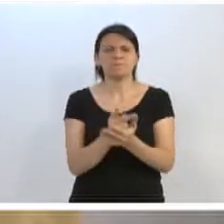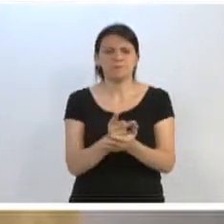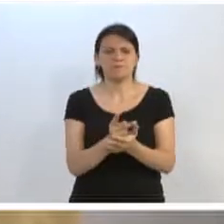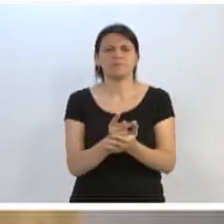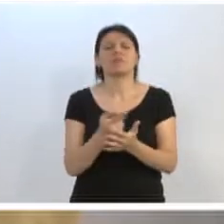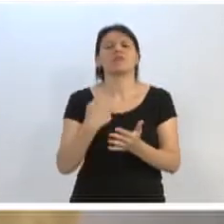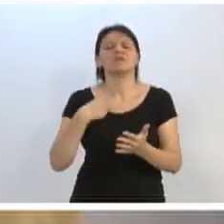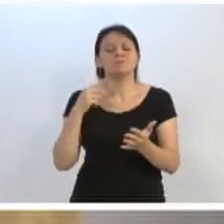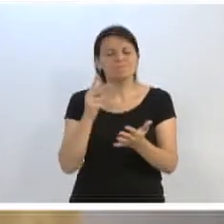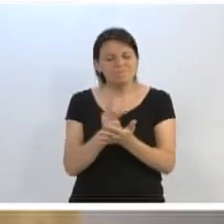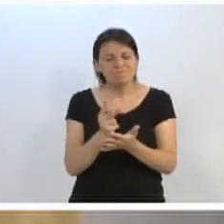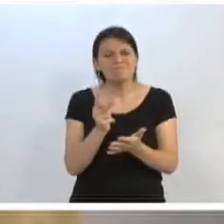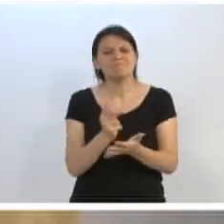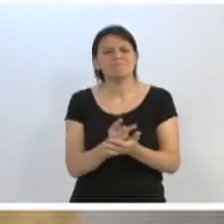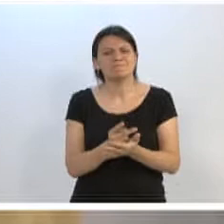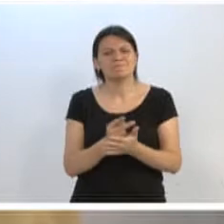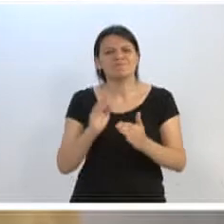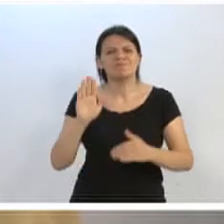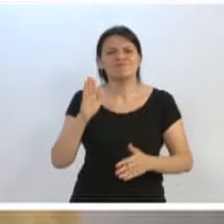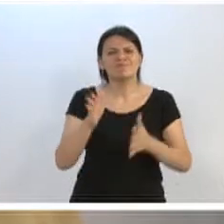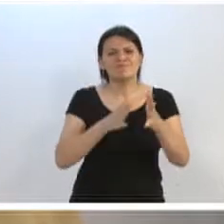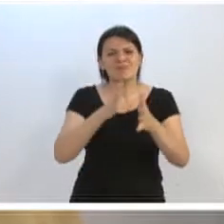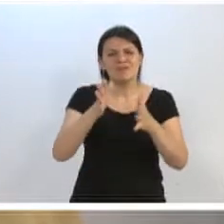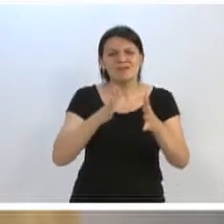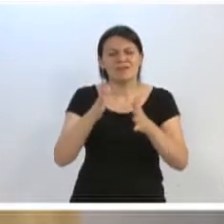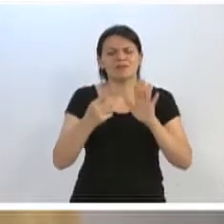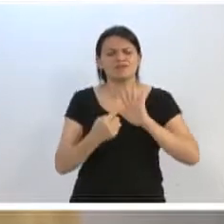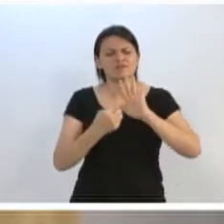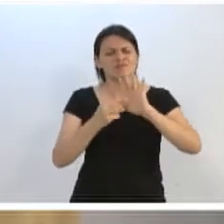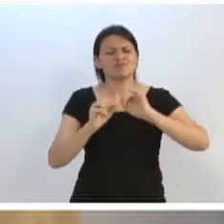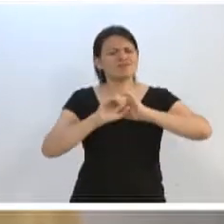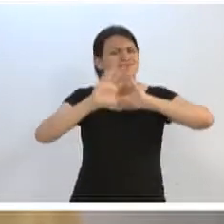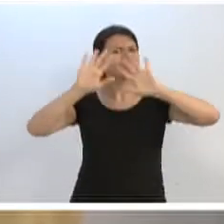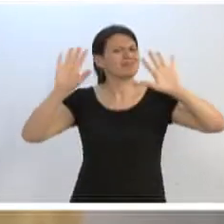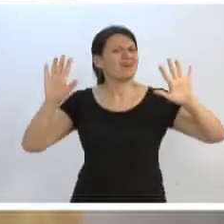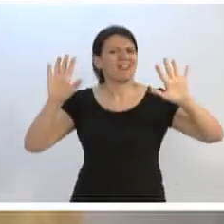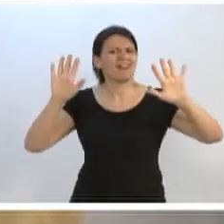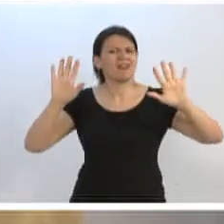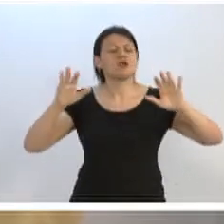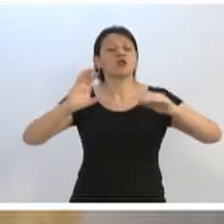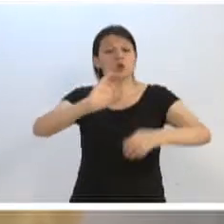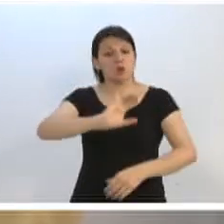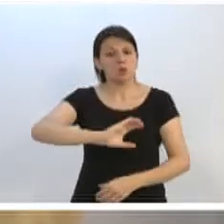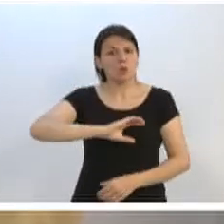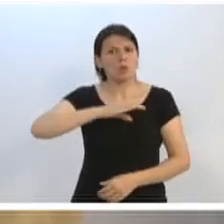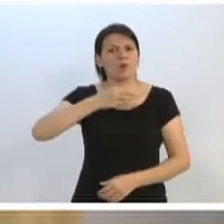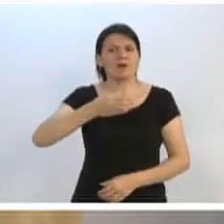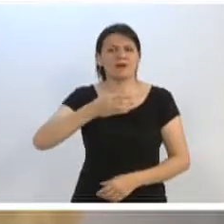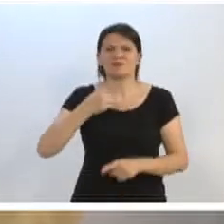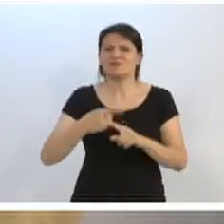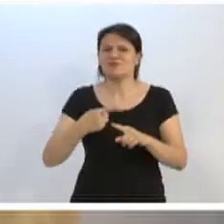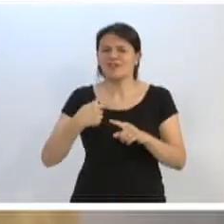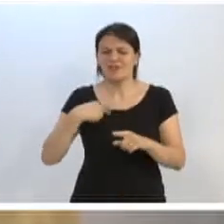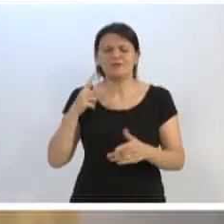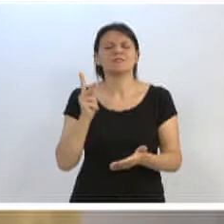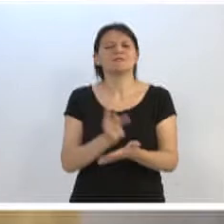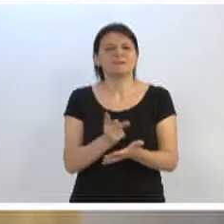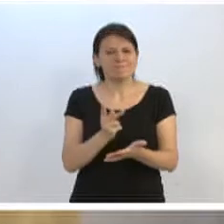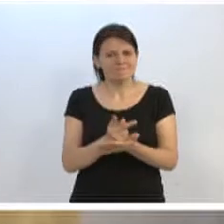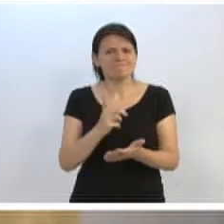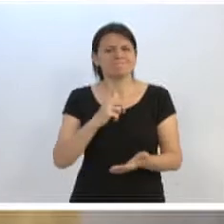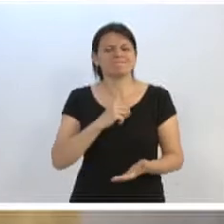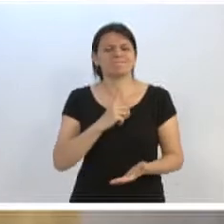continuarei aqui, fazendo o meu mandato, com transparência, fazendo o meu mandato, com coragem, porque esse é um atributo que não me falta, fazendo